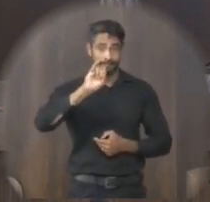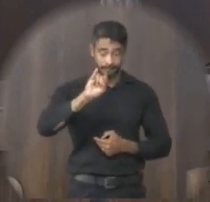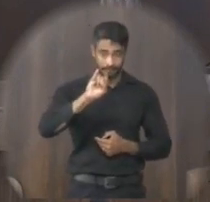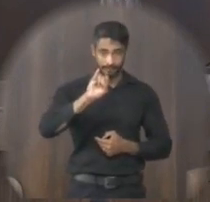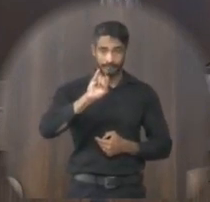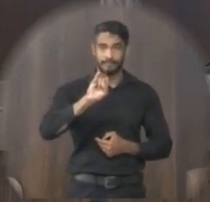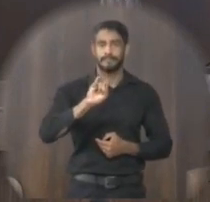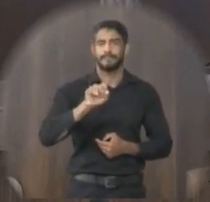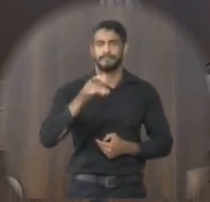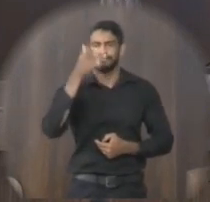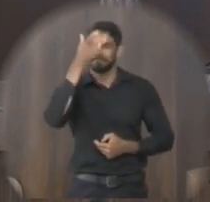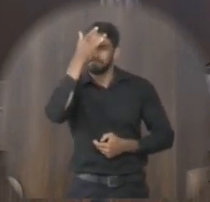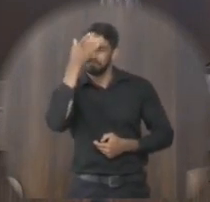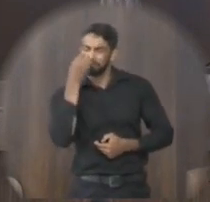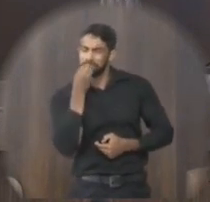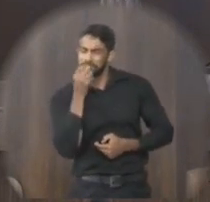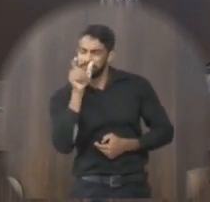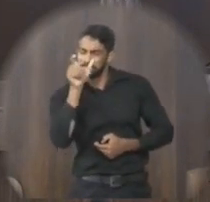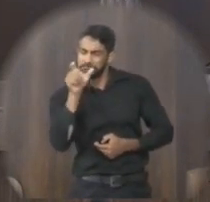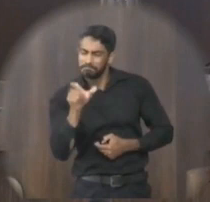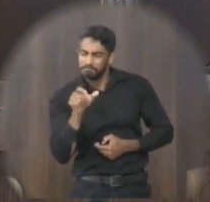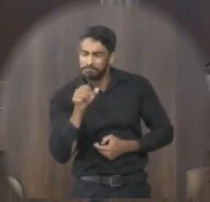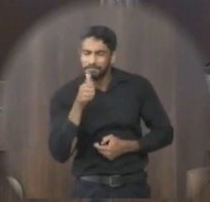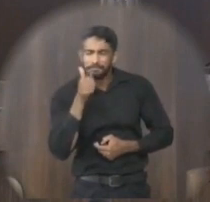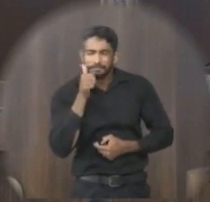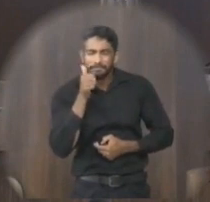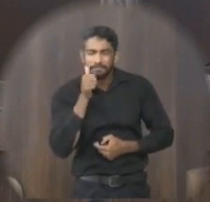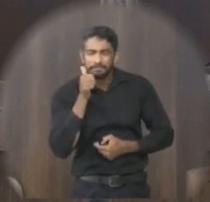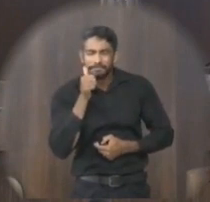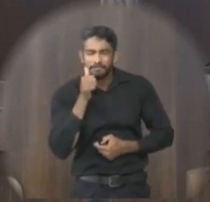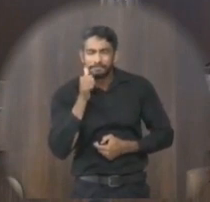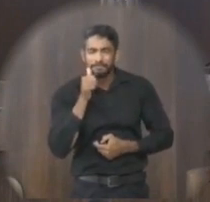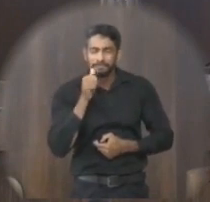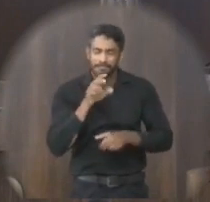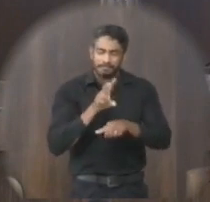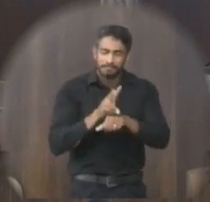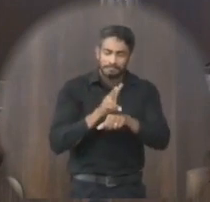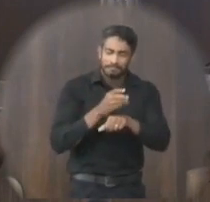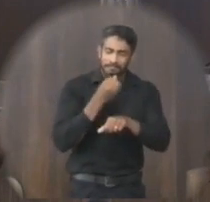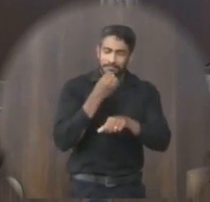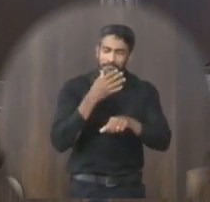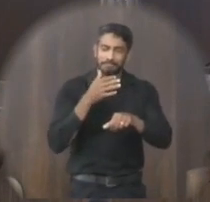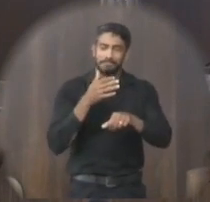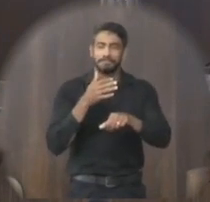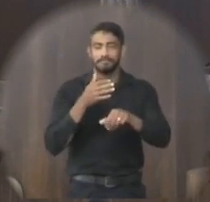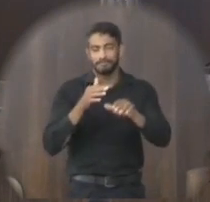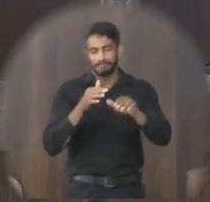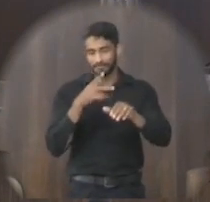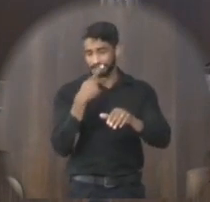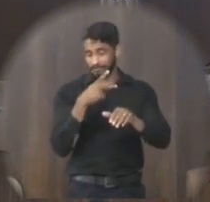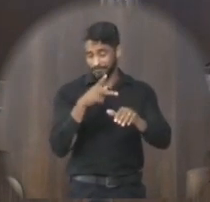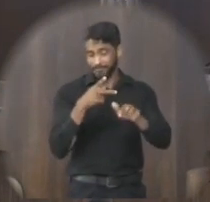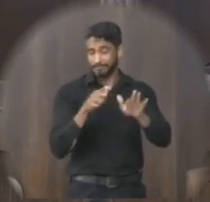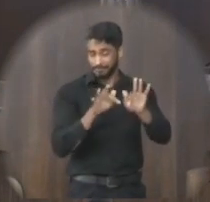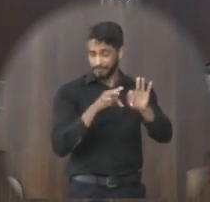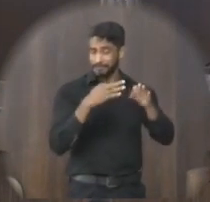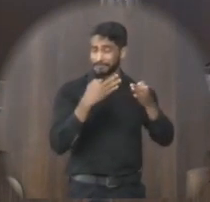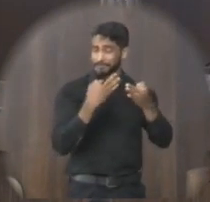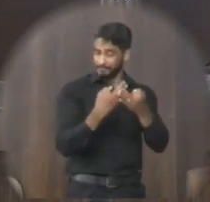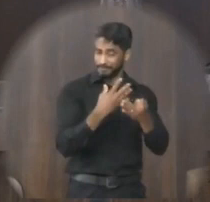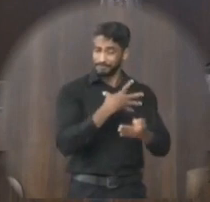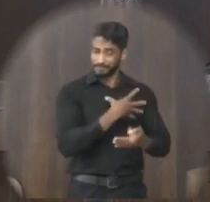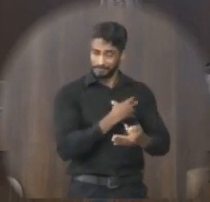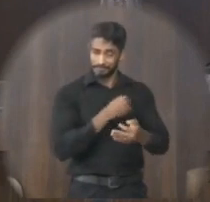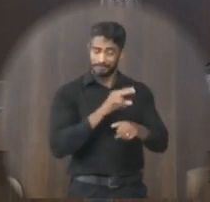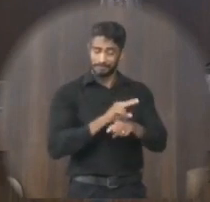gente pessoa bacana uma senhora de família né criou muito bem os filhos e infelizmente né veio a falecer